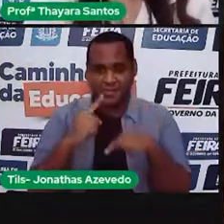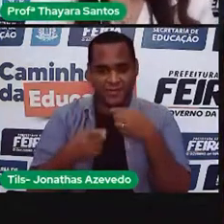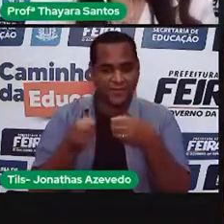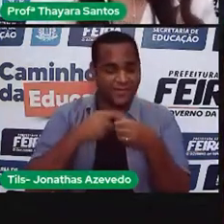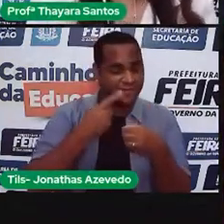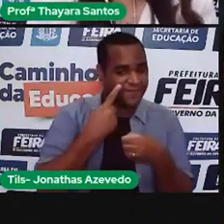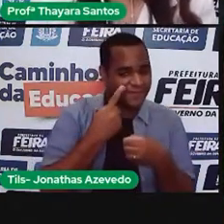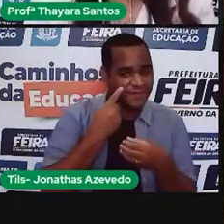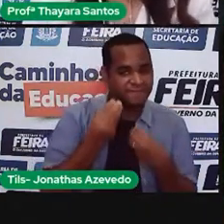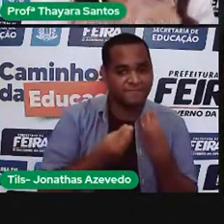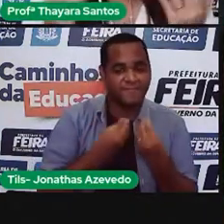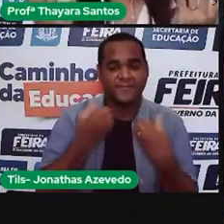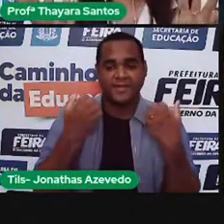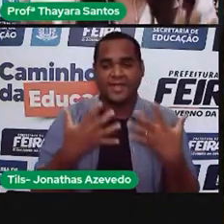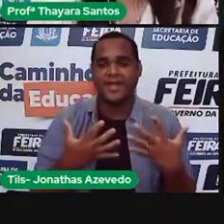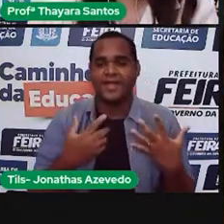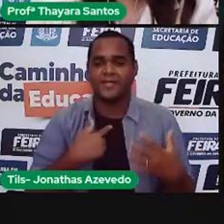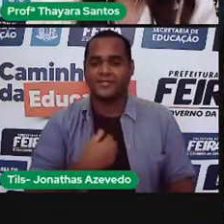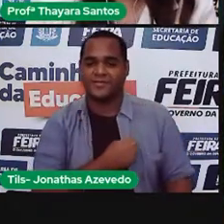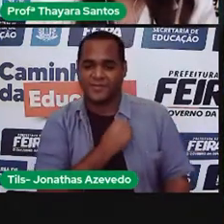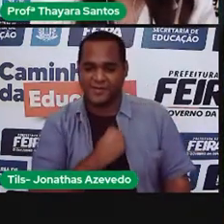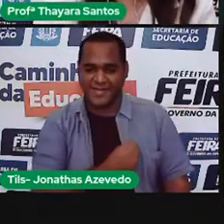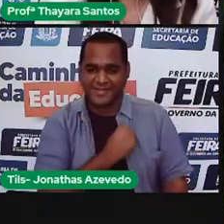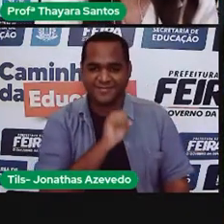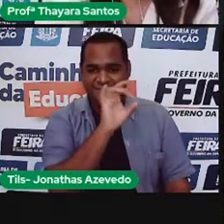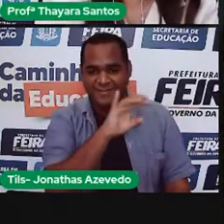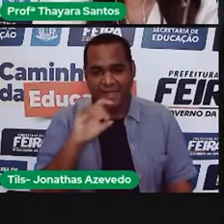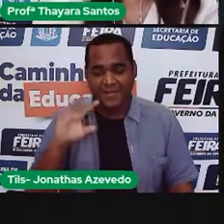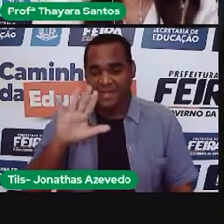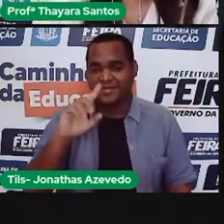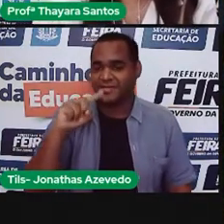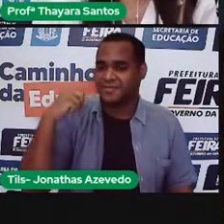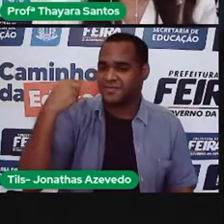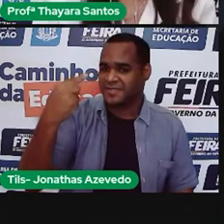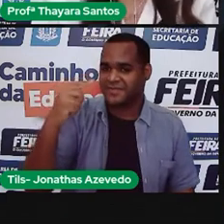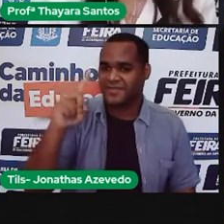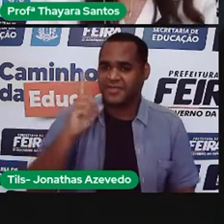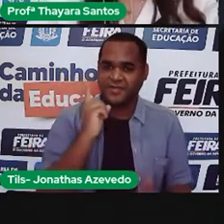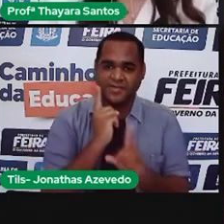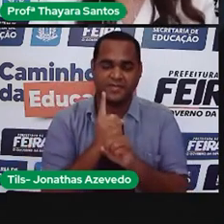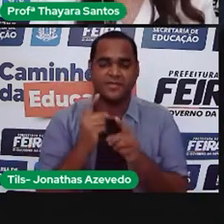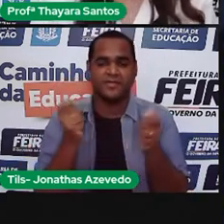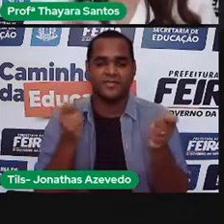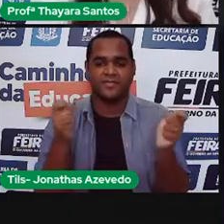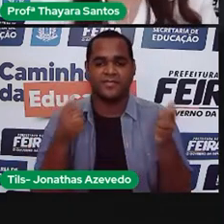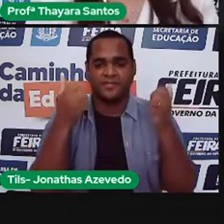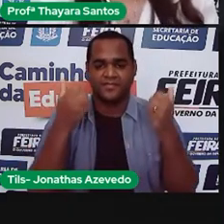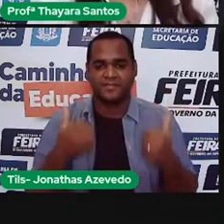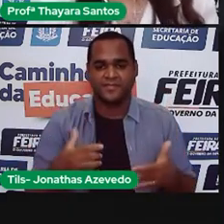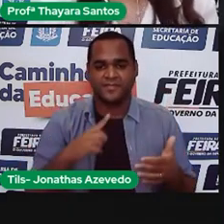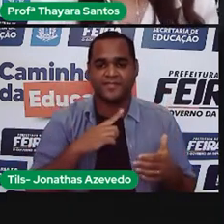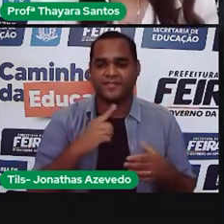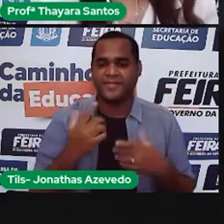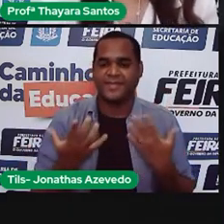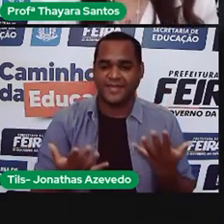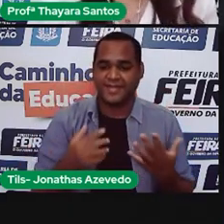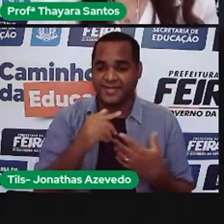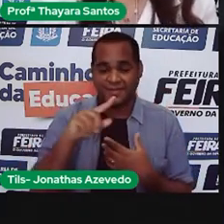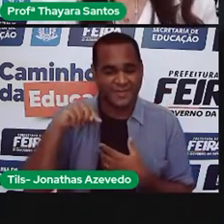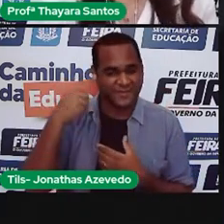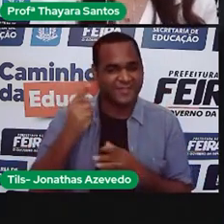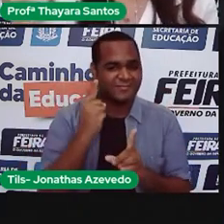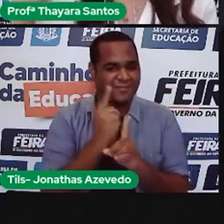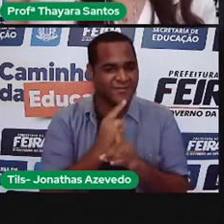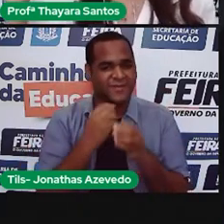Então, vamos parar por aqui. Eu vou morrer de saudade de vocês. mas semana que vem a gente já tem esse encontro marcado. E a gente se vê semana que